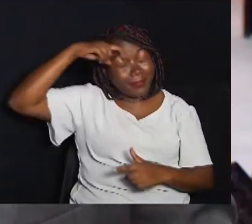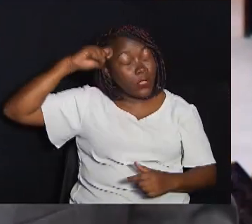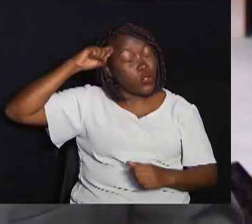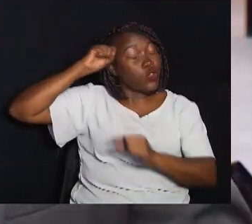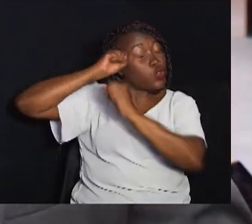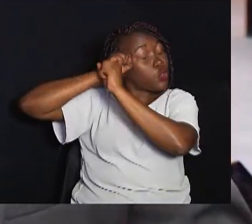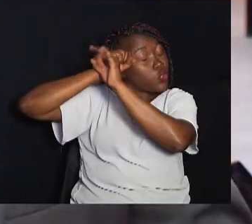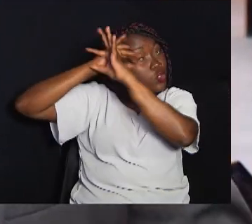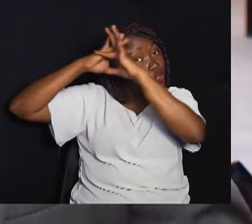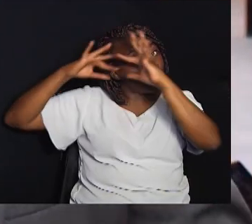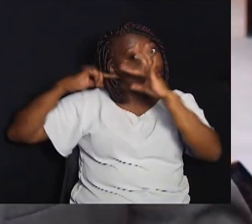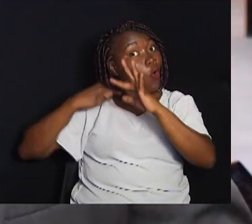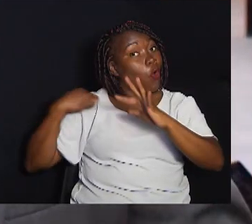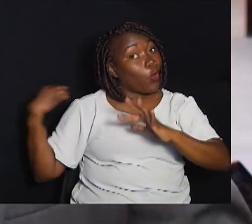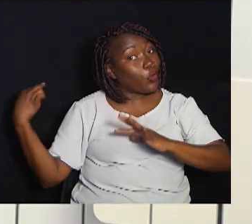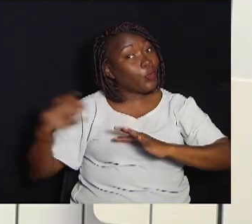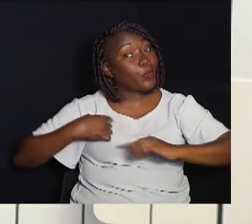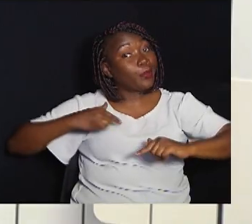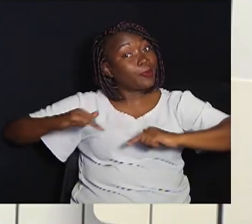trabalhando